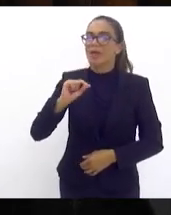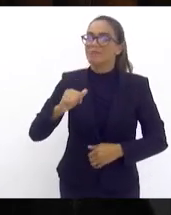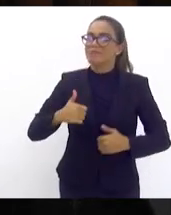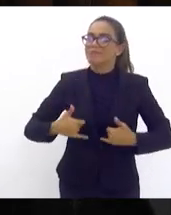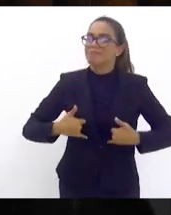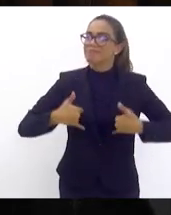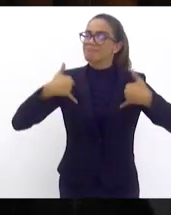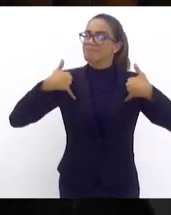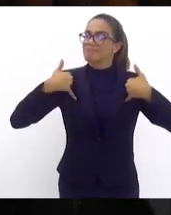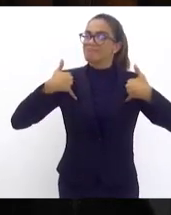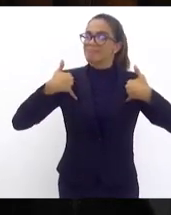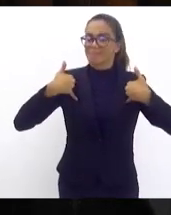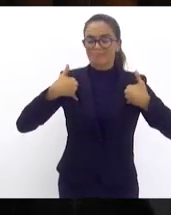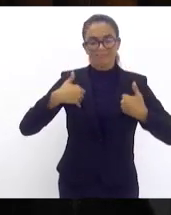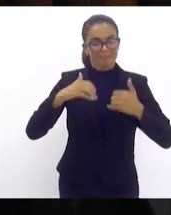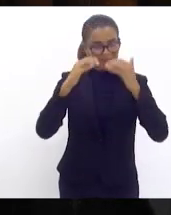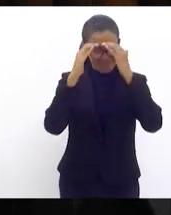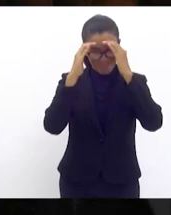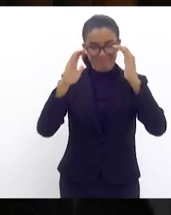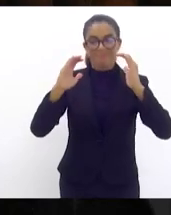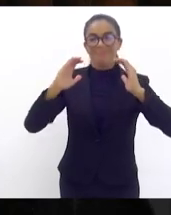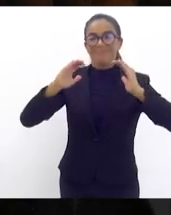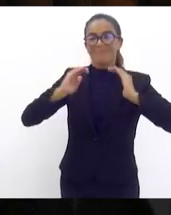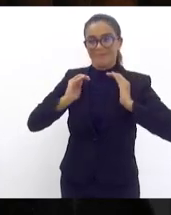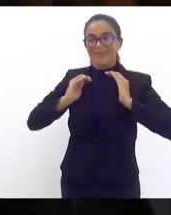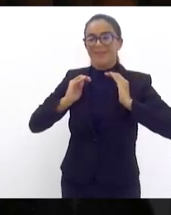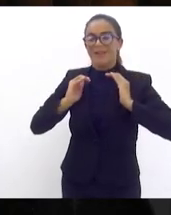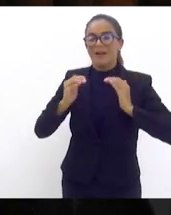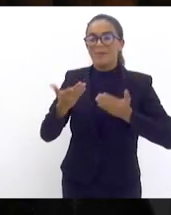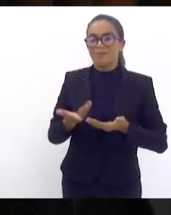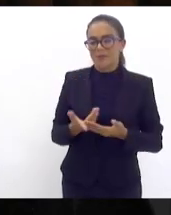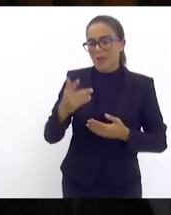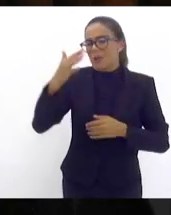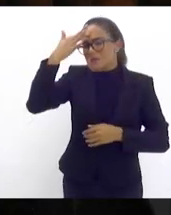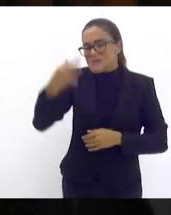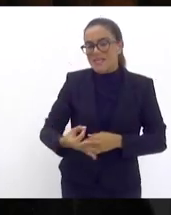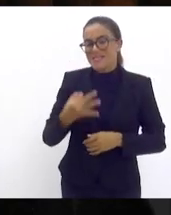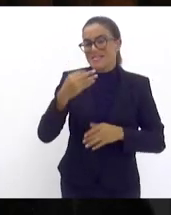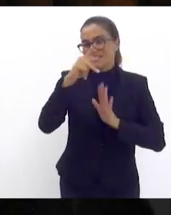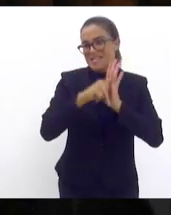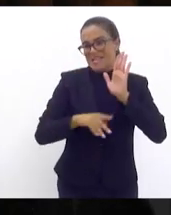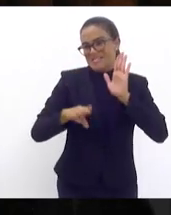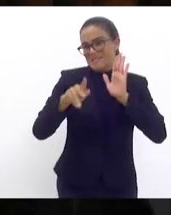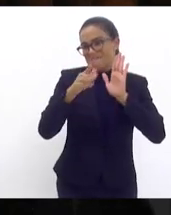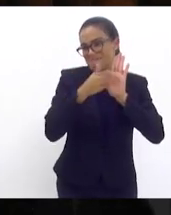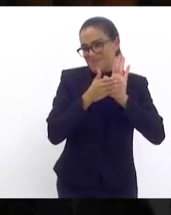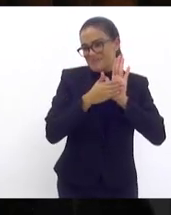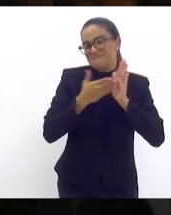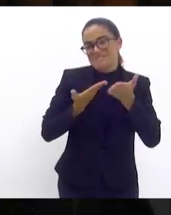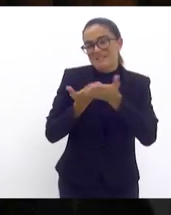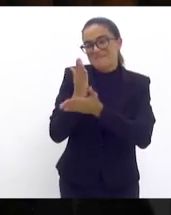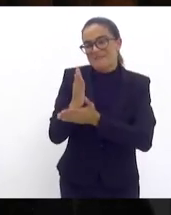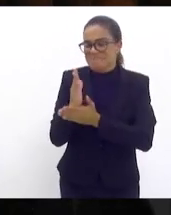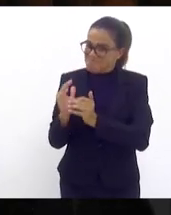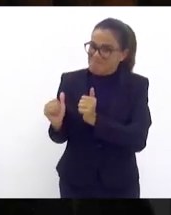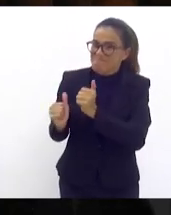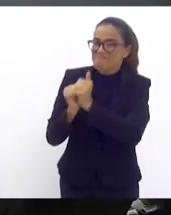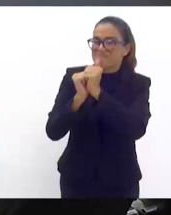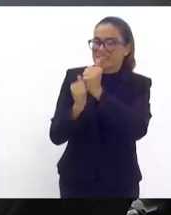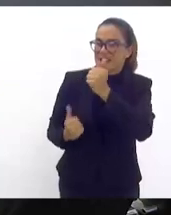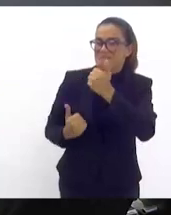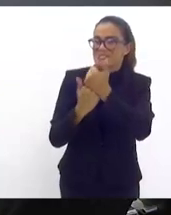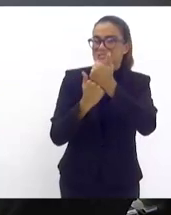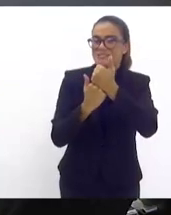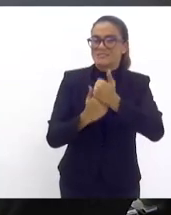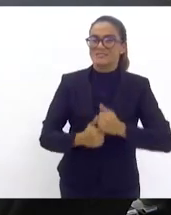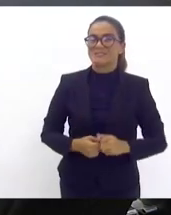ela leva dignidade para dentro de casa tenho certeza que esse projeto vai ser aprovado e o governador vai sancionar estamos juntos uma parte deputado por